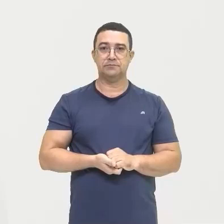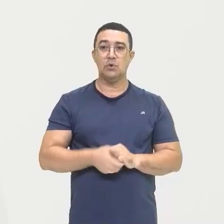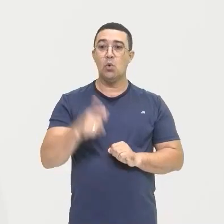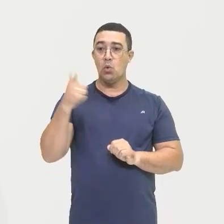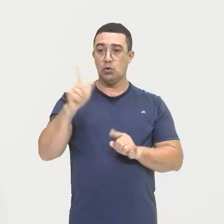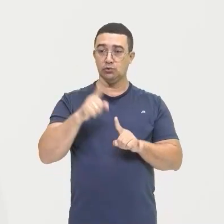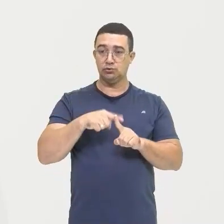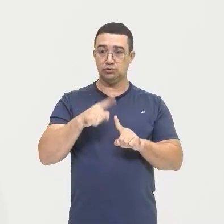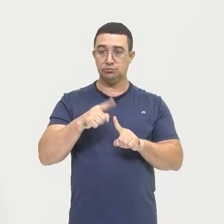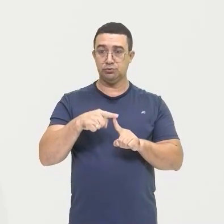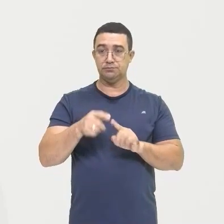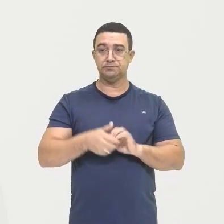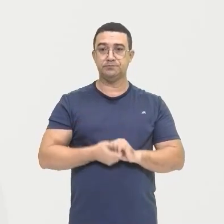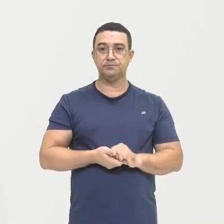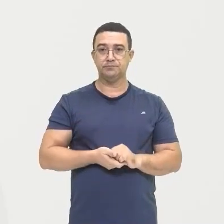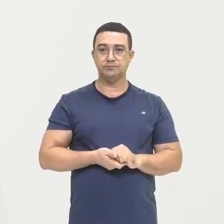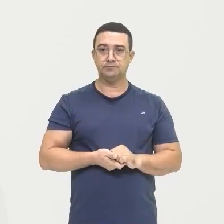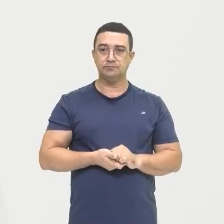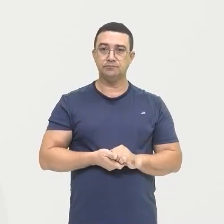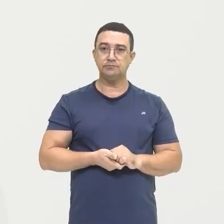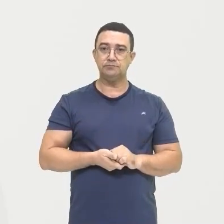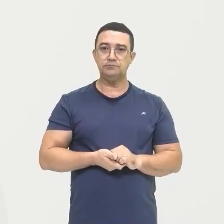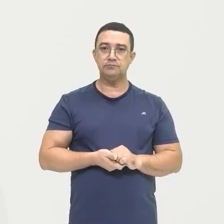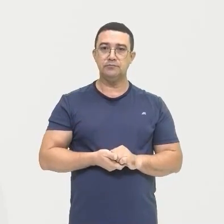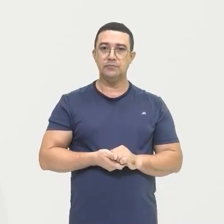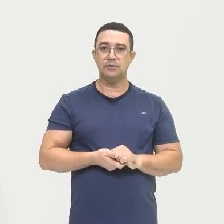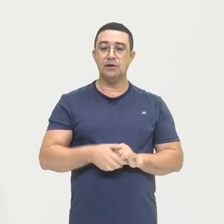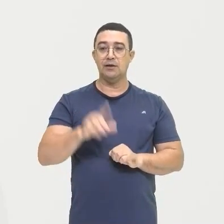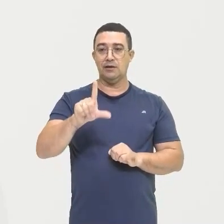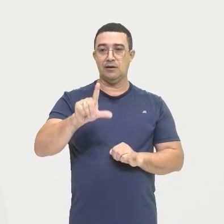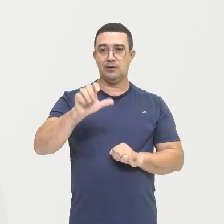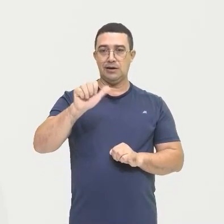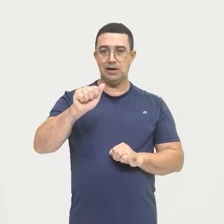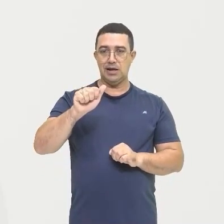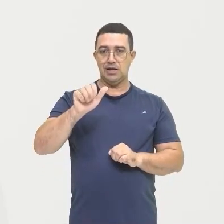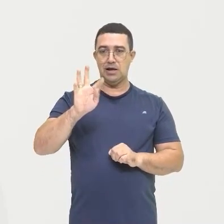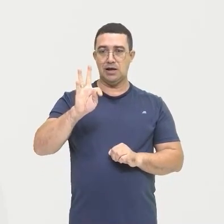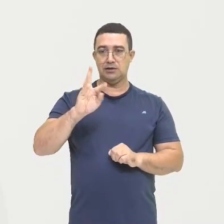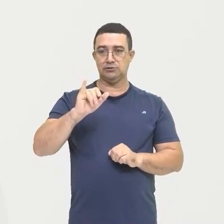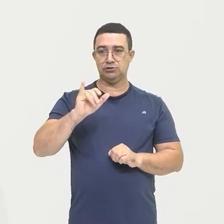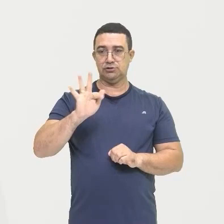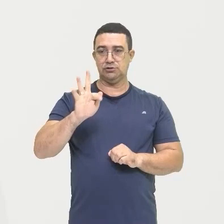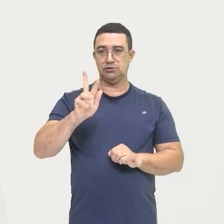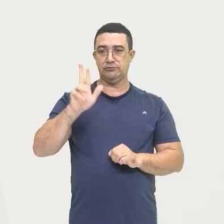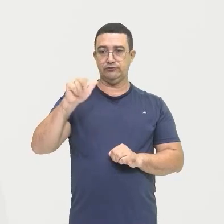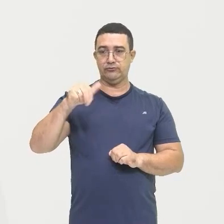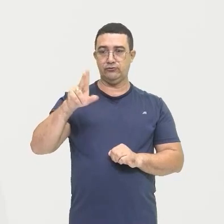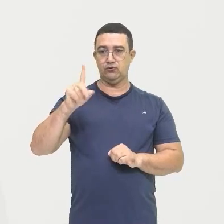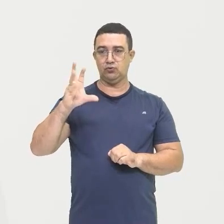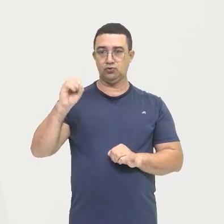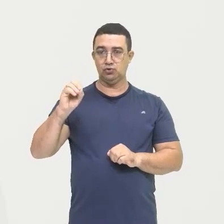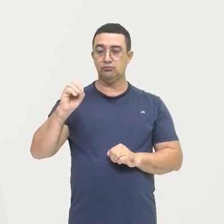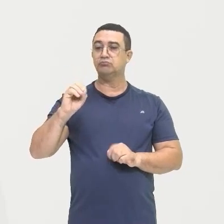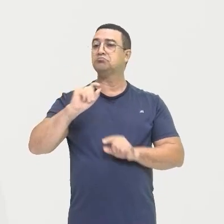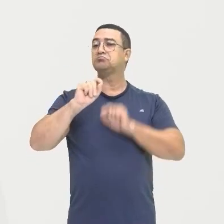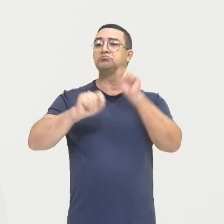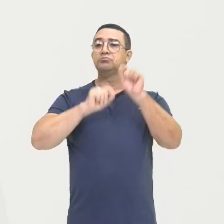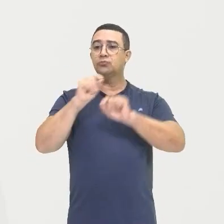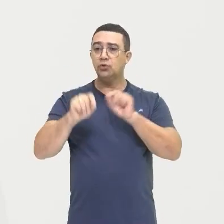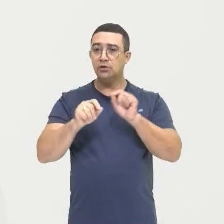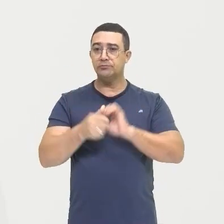Aí nós temos Os latifúndios Por exploração Tá bom? Esse tipo De